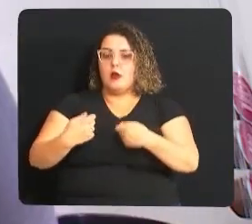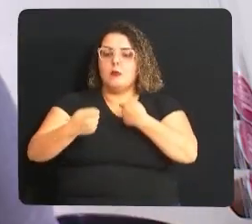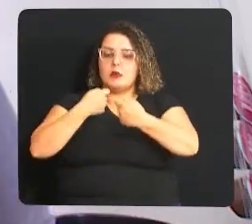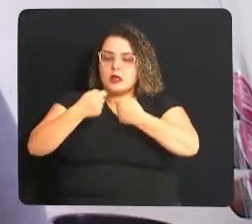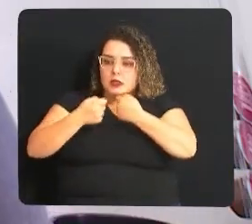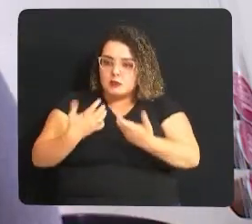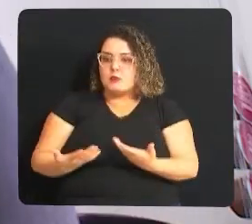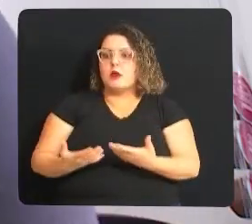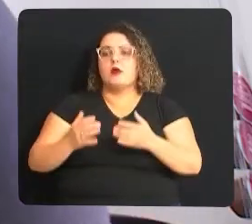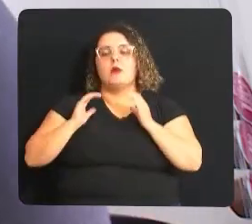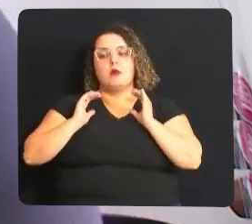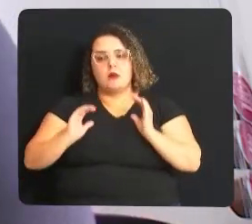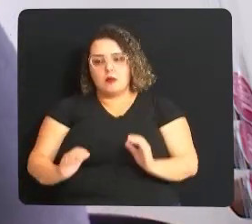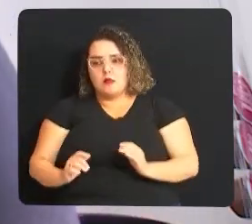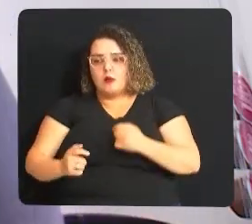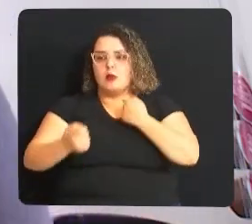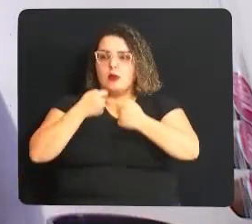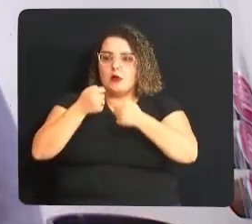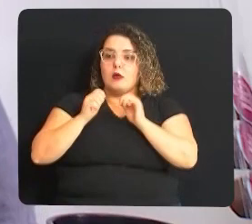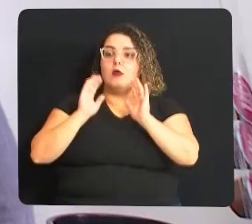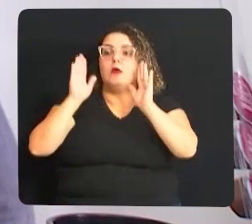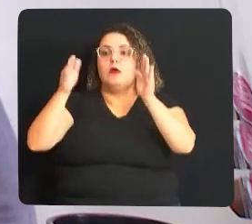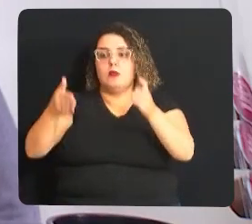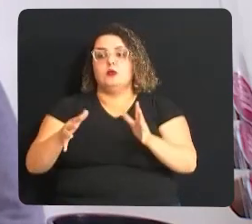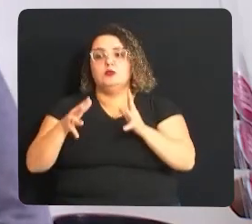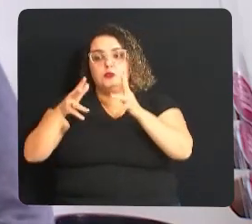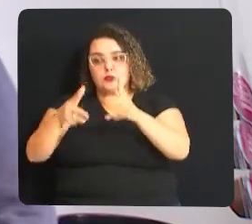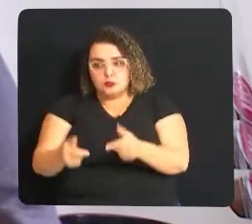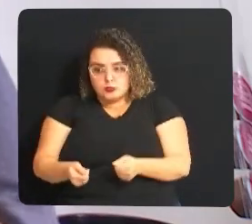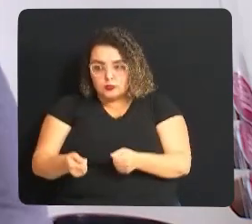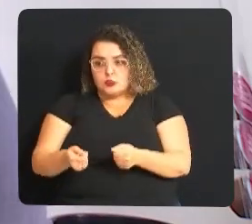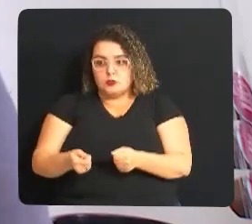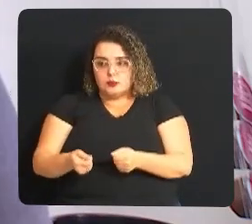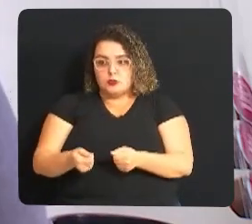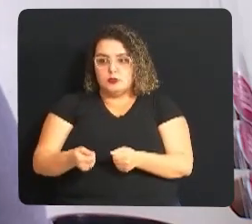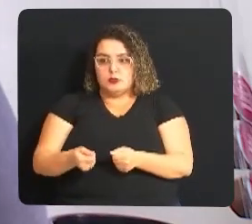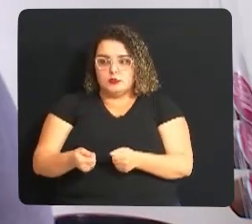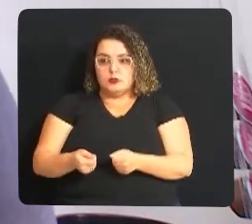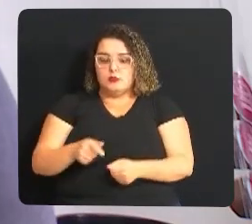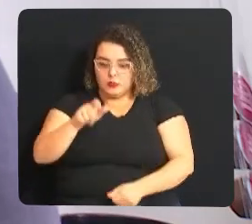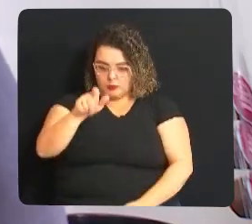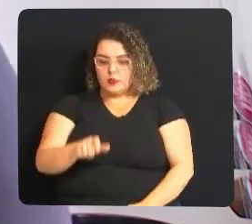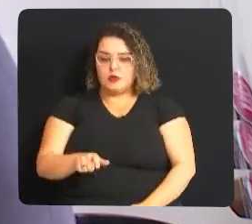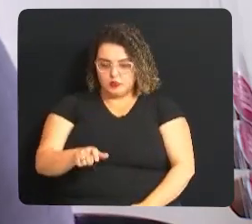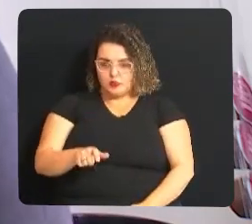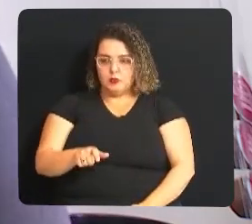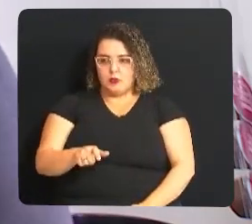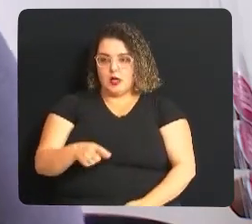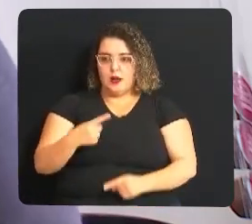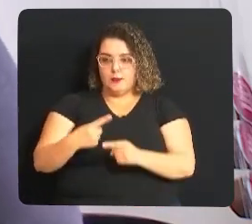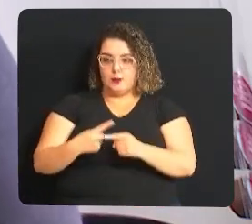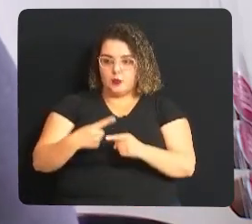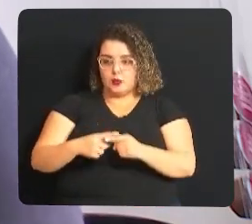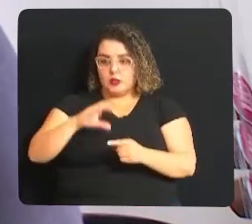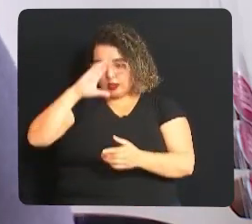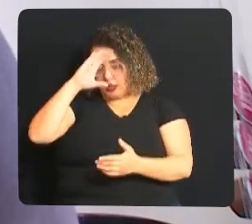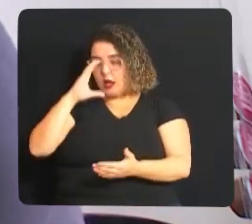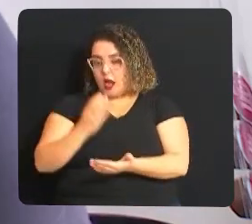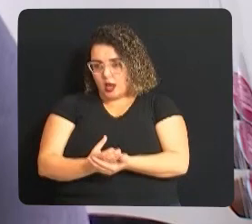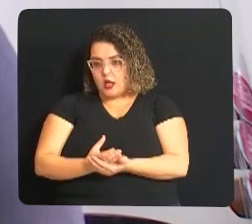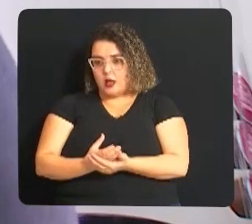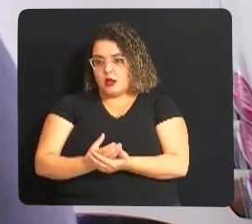comportamental, entrevista voltada toda para o indivíduo, porque nós acreditamos na